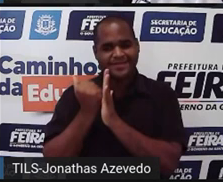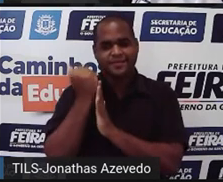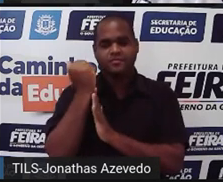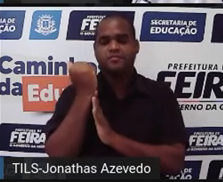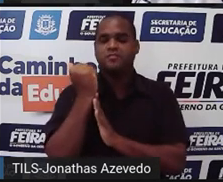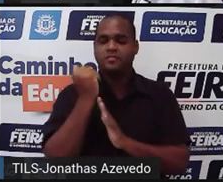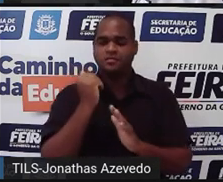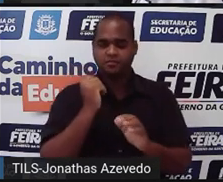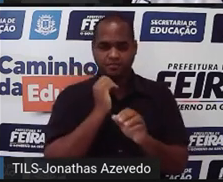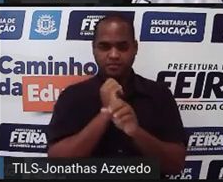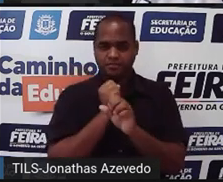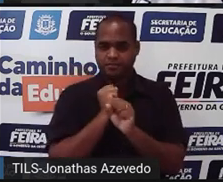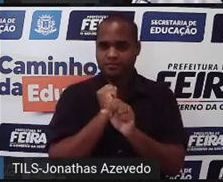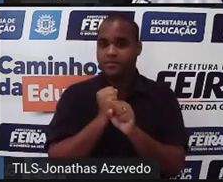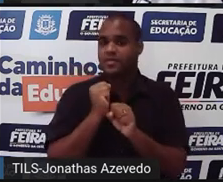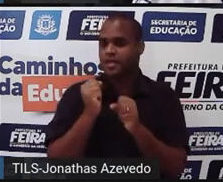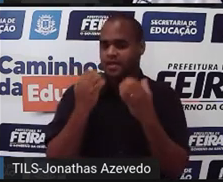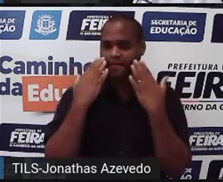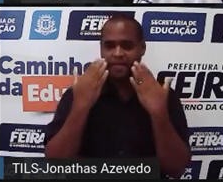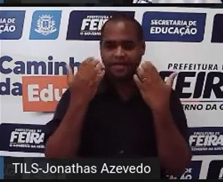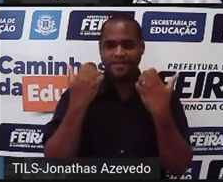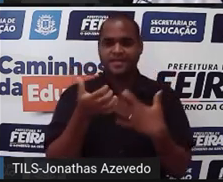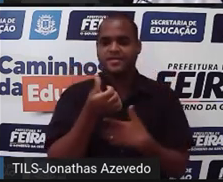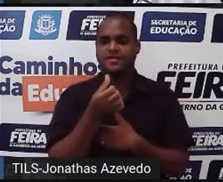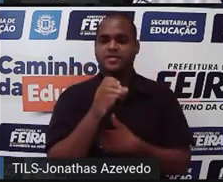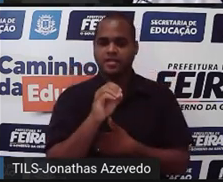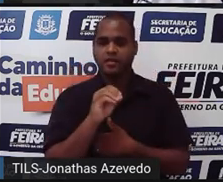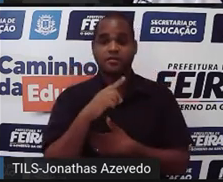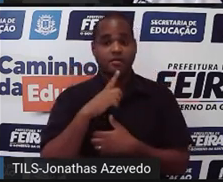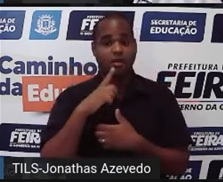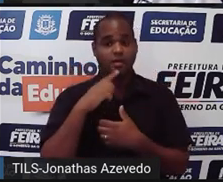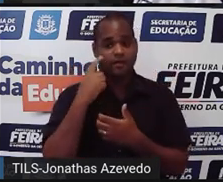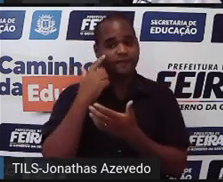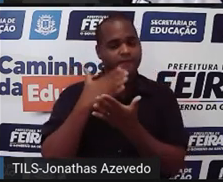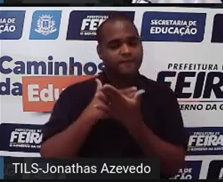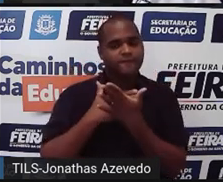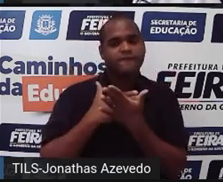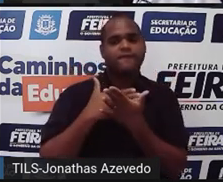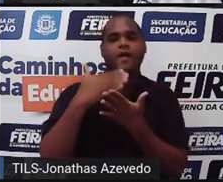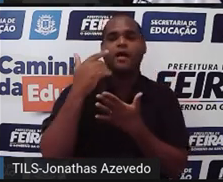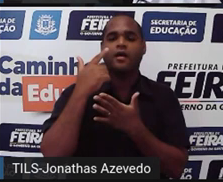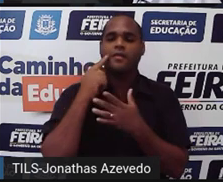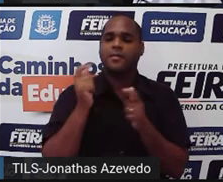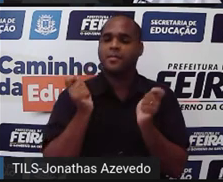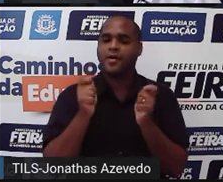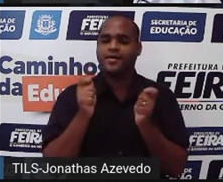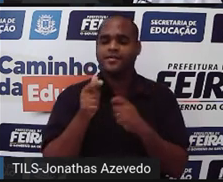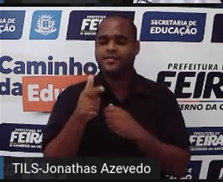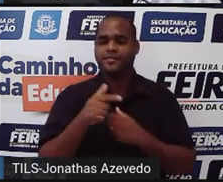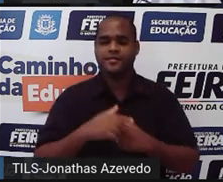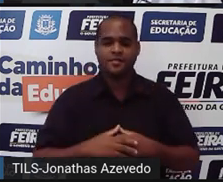representar 60 tá bom? Então vamos adiantar aqui e ver ela pronta olha só